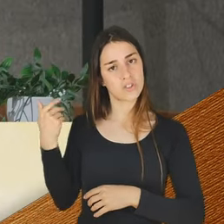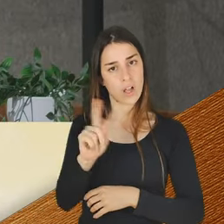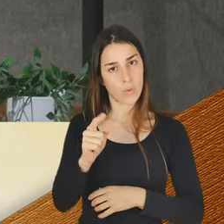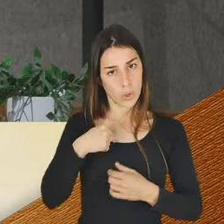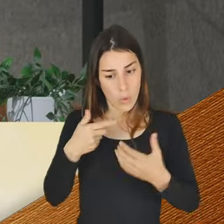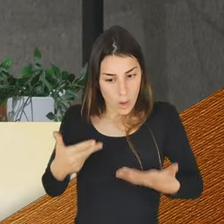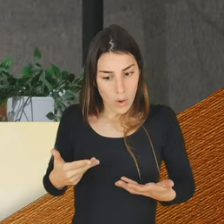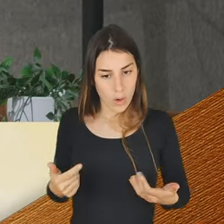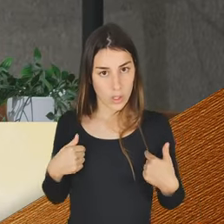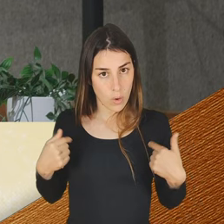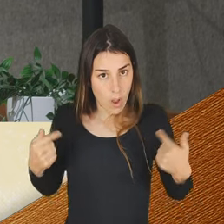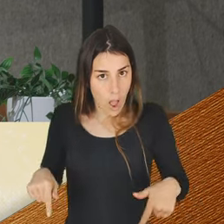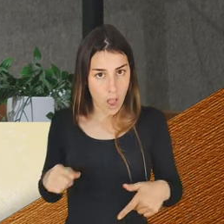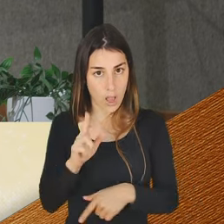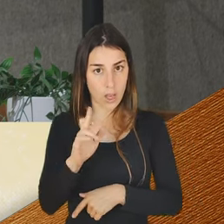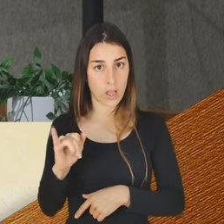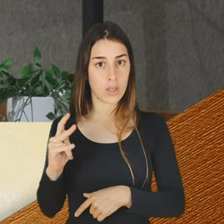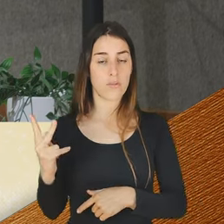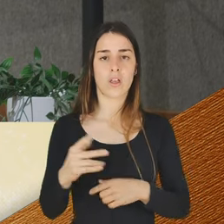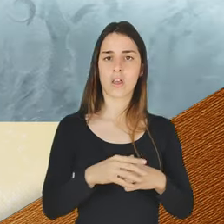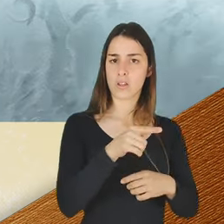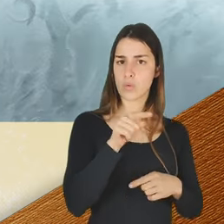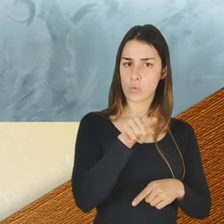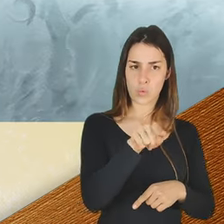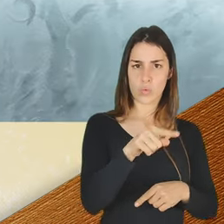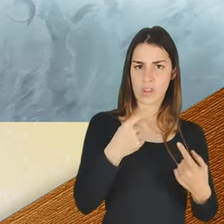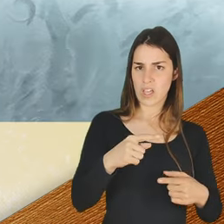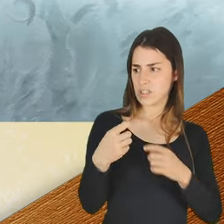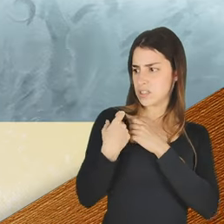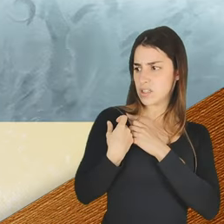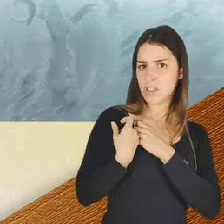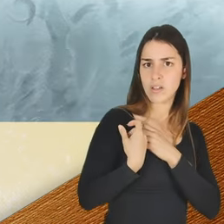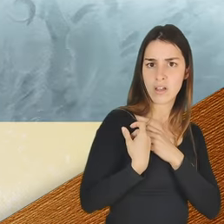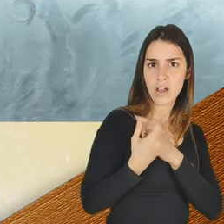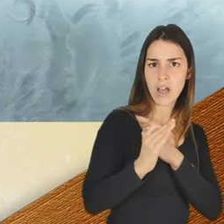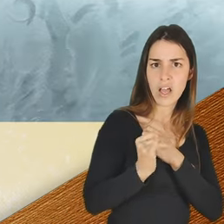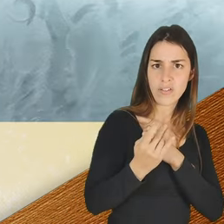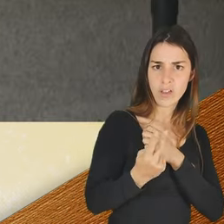Então, está-me a dizer que trouxe consigo o HIV? Sim.